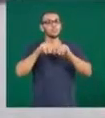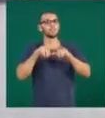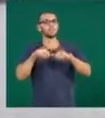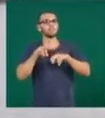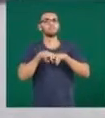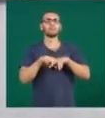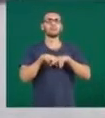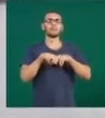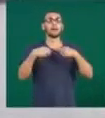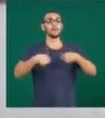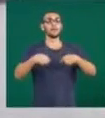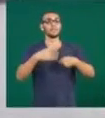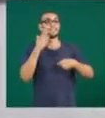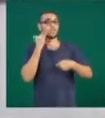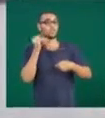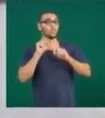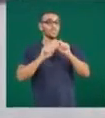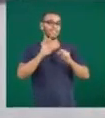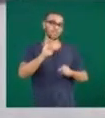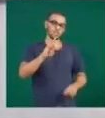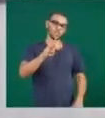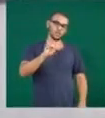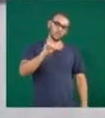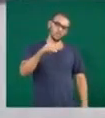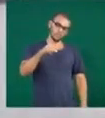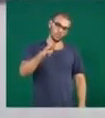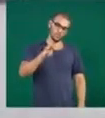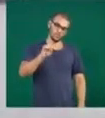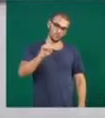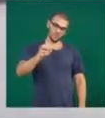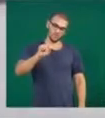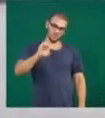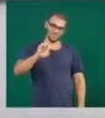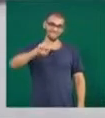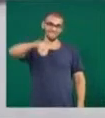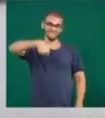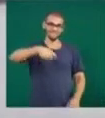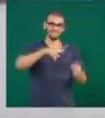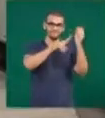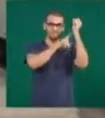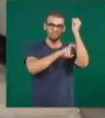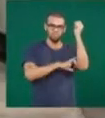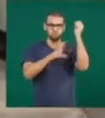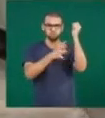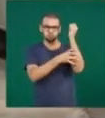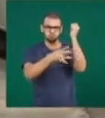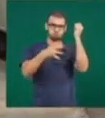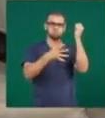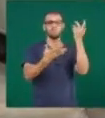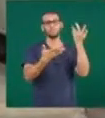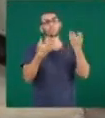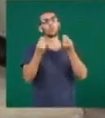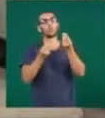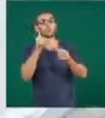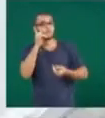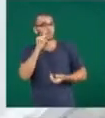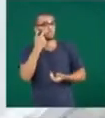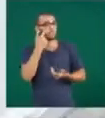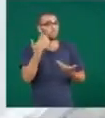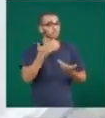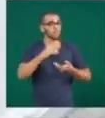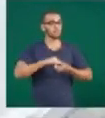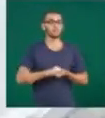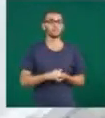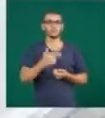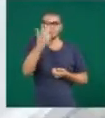atento ao risco de trombose. Saiba como se prevenir da doença na reportagem a seguir. Muita gente quer viajar, pegar